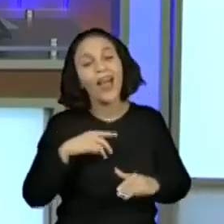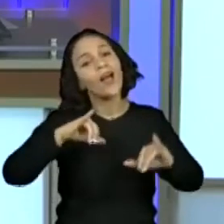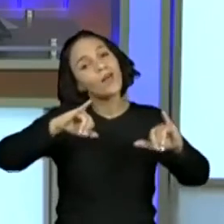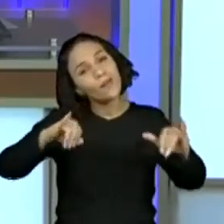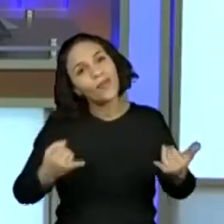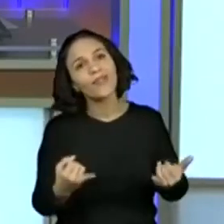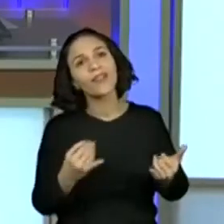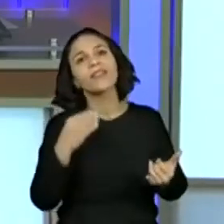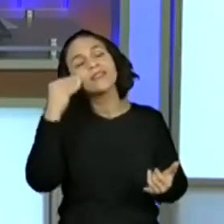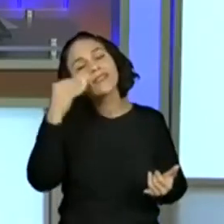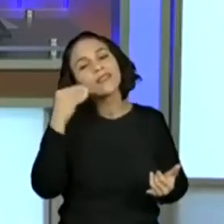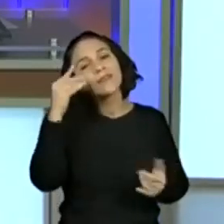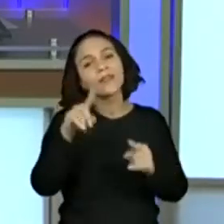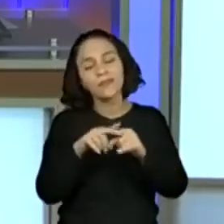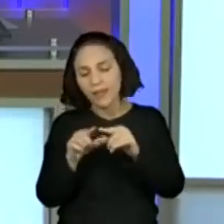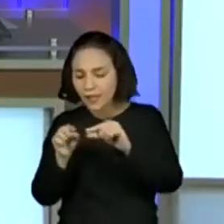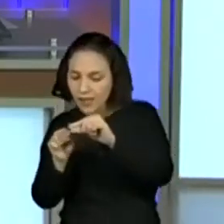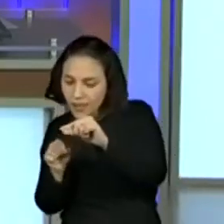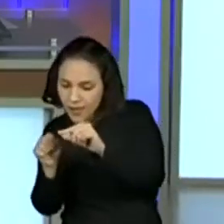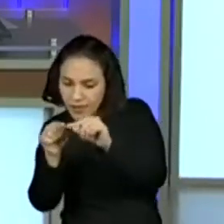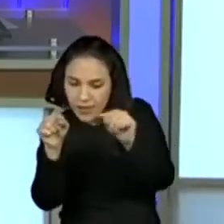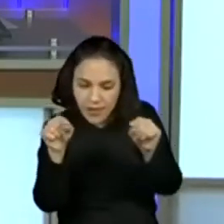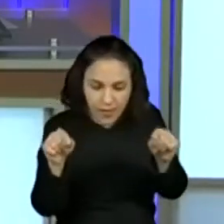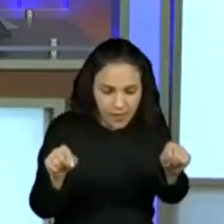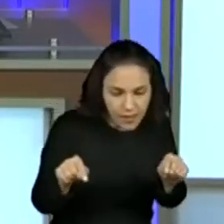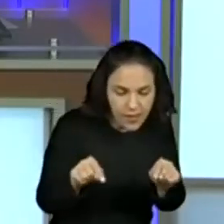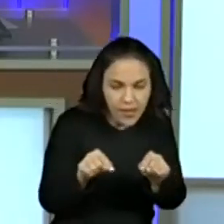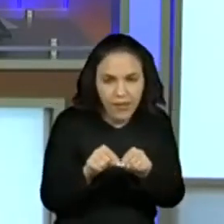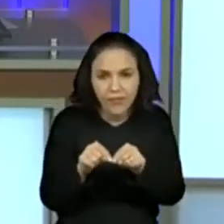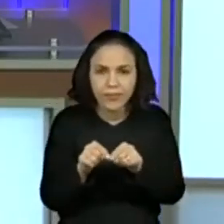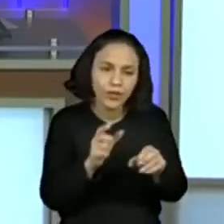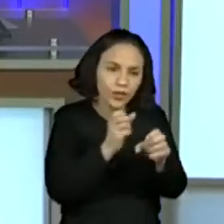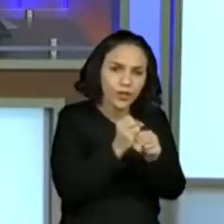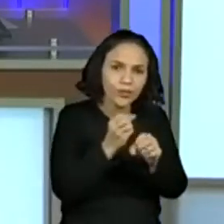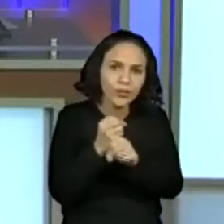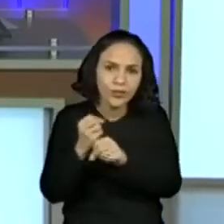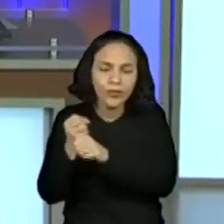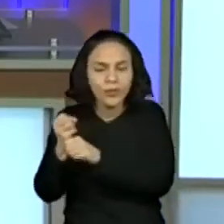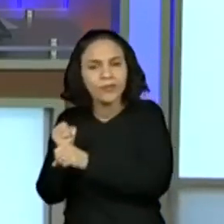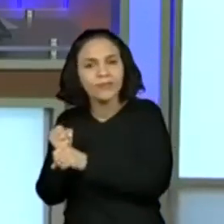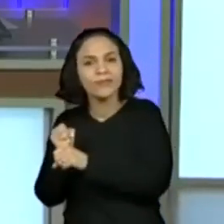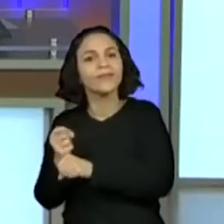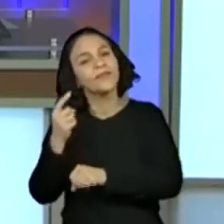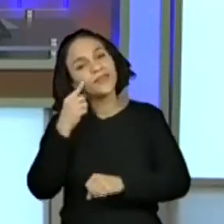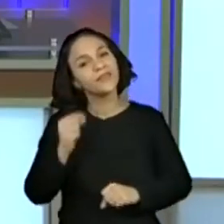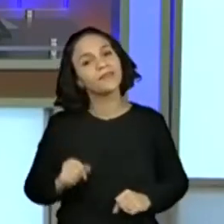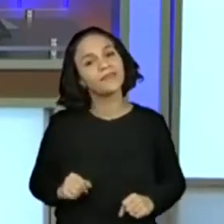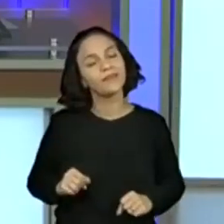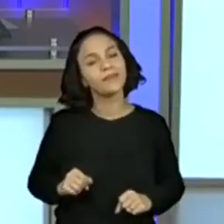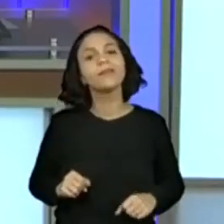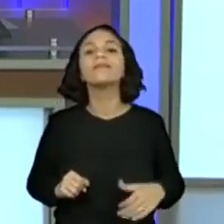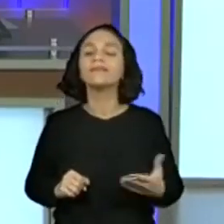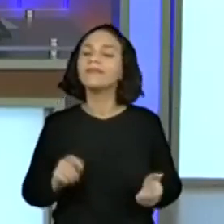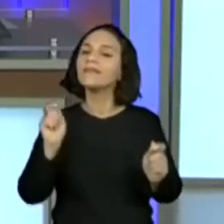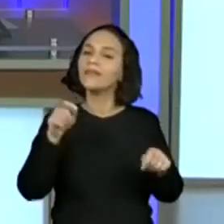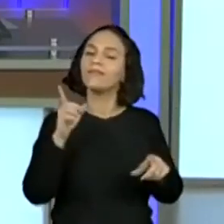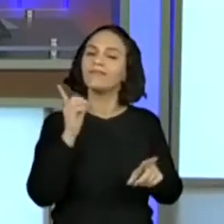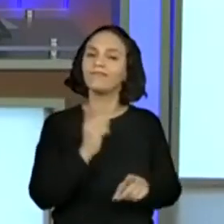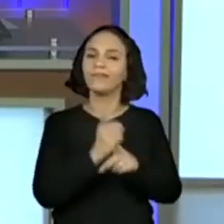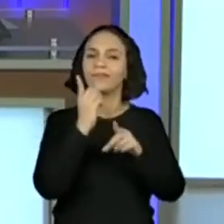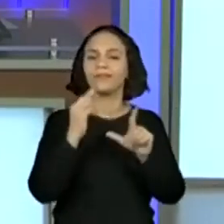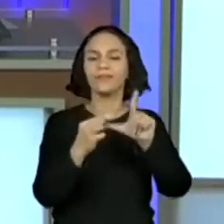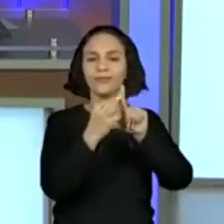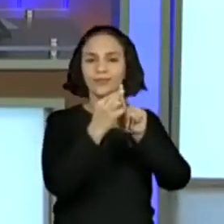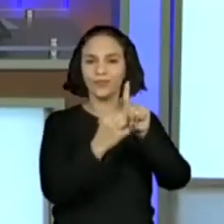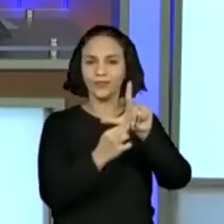esse experimento. Meça também você. Meça de um lado, meça do outro e faça as contas e determine o perímetro